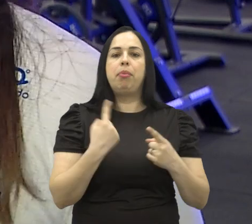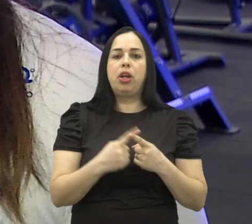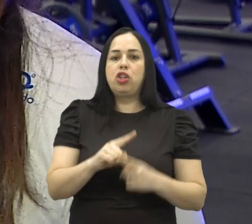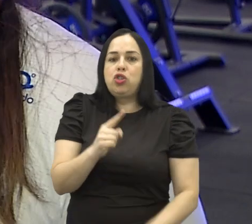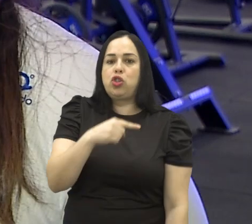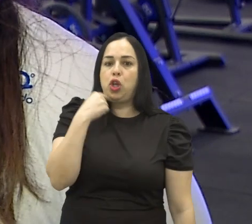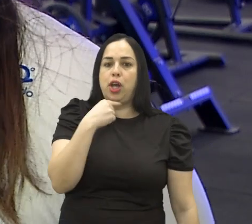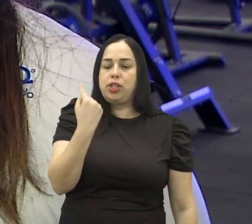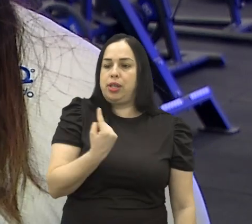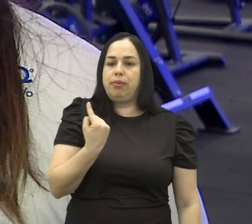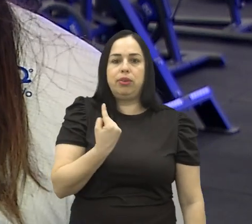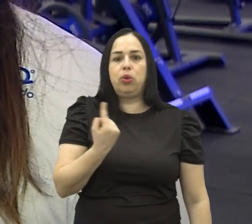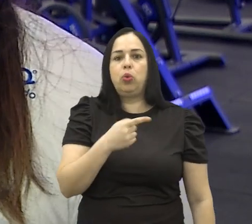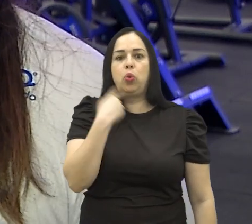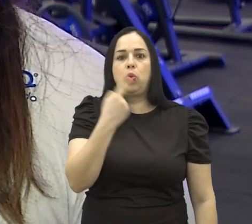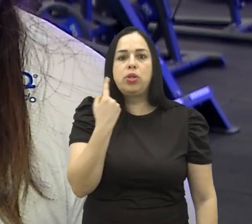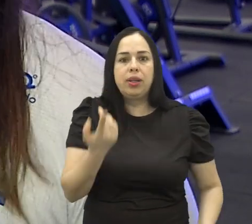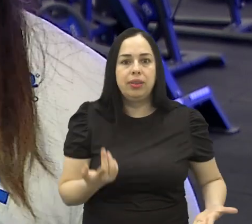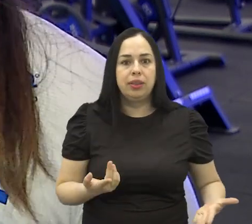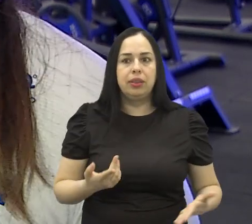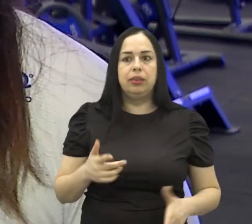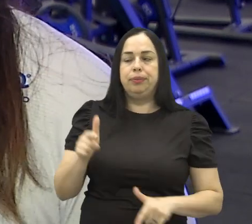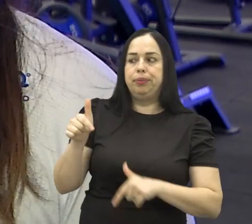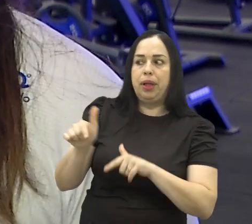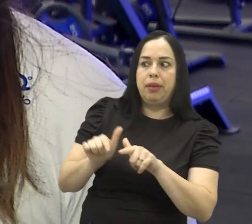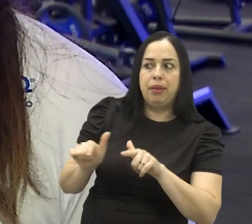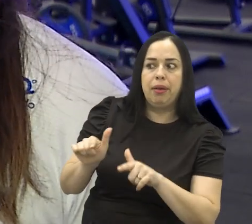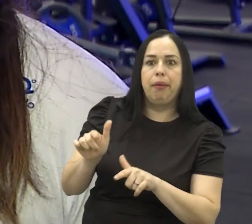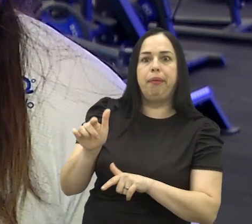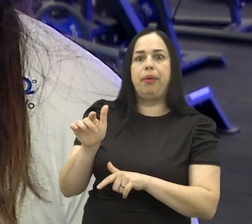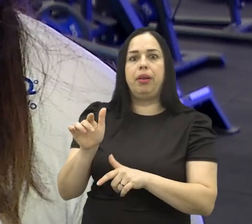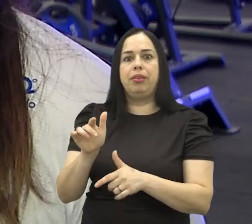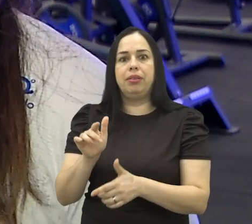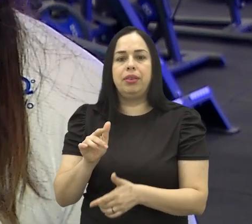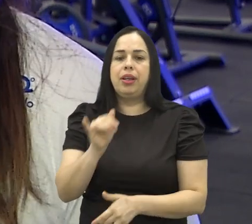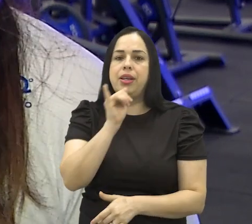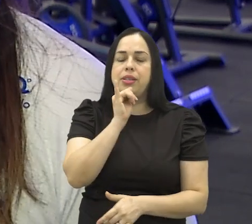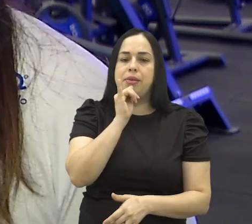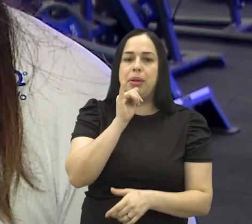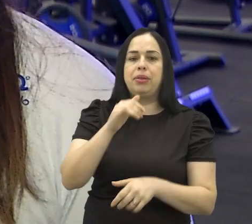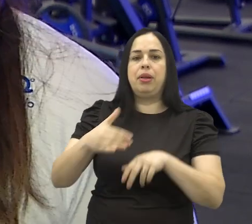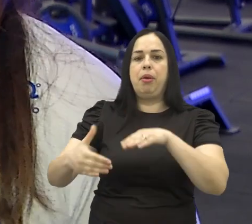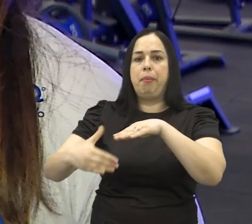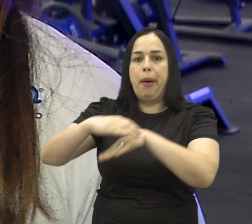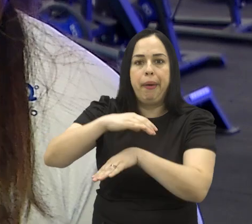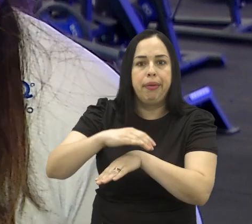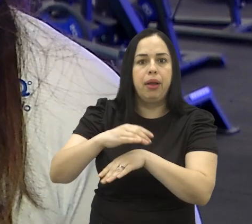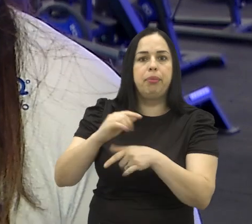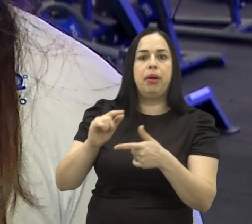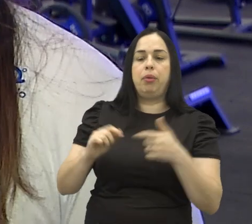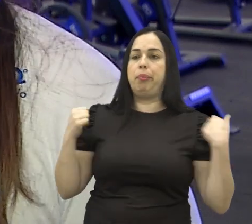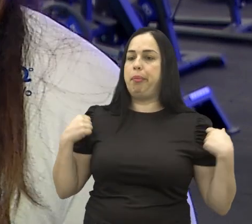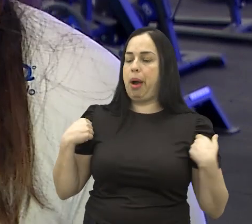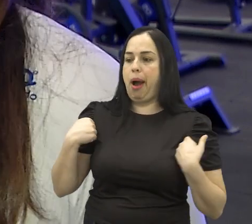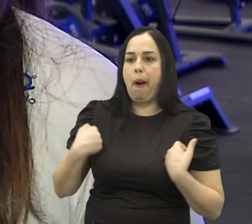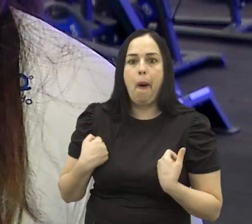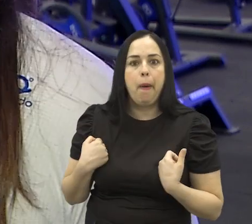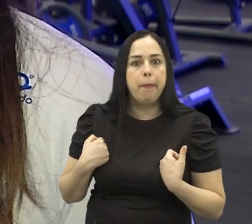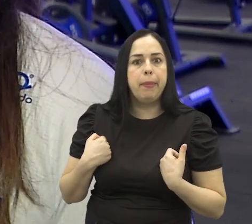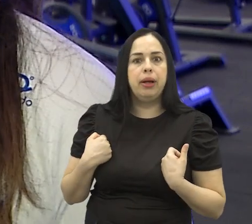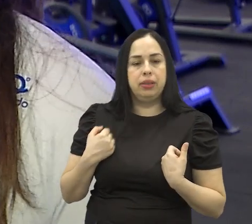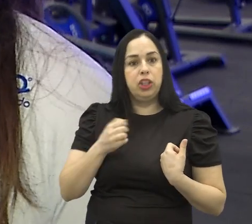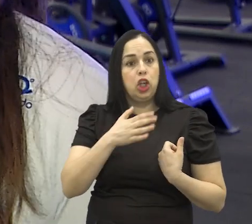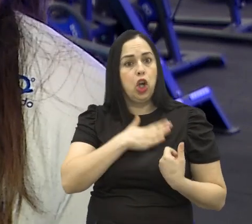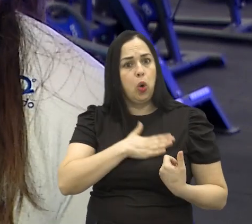eu não conseguia fazer as tarefas diárias de uma pessoa normal, que era calçar sapato, vestir uma